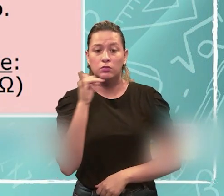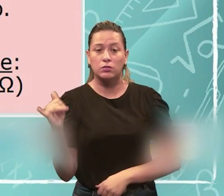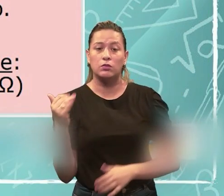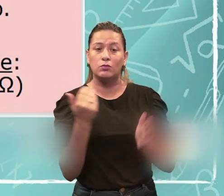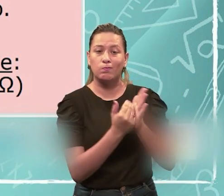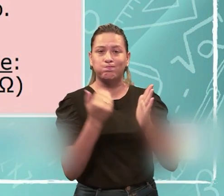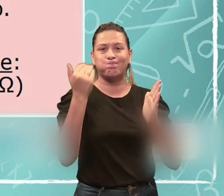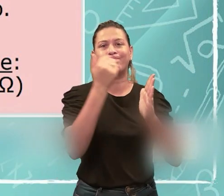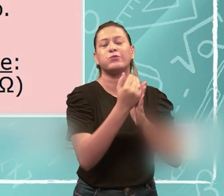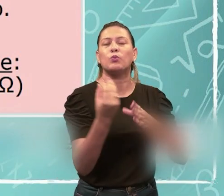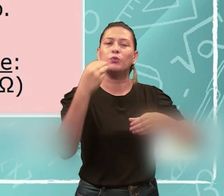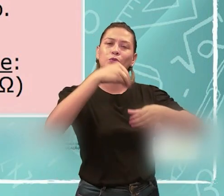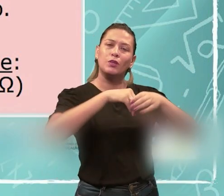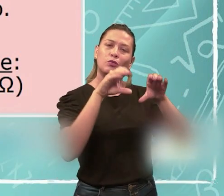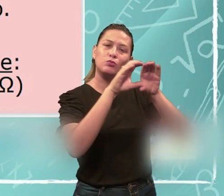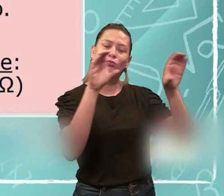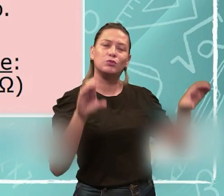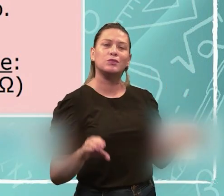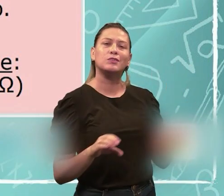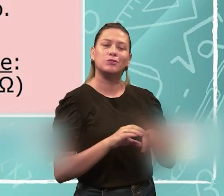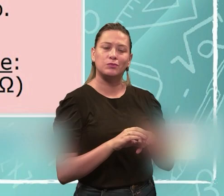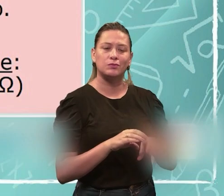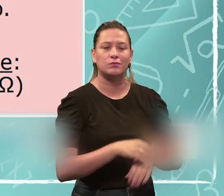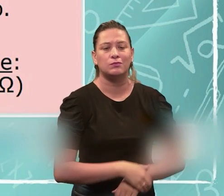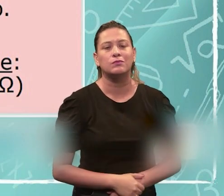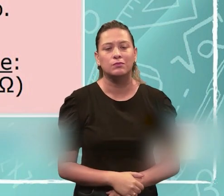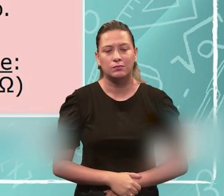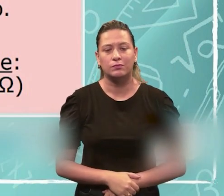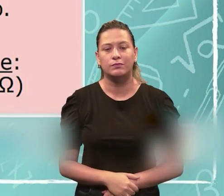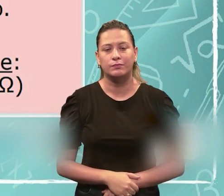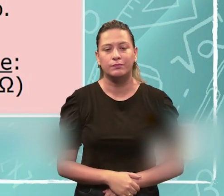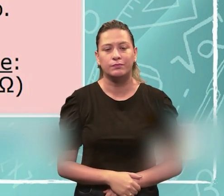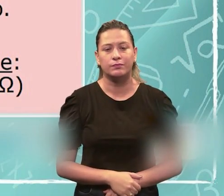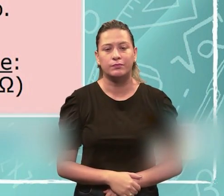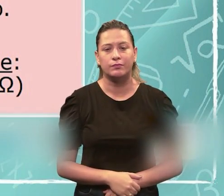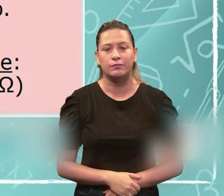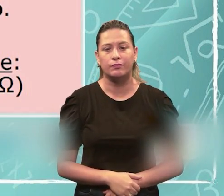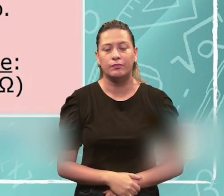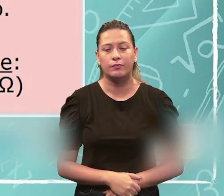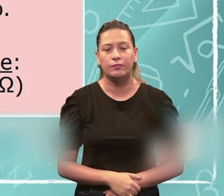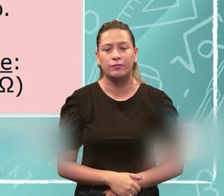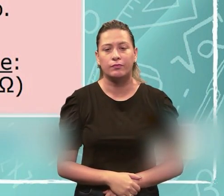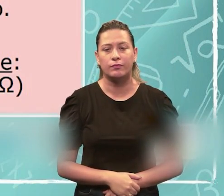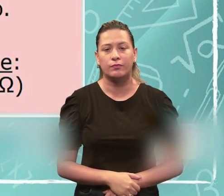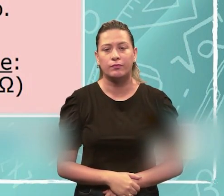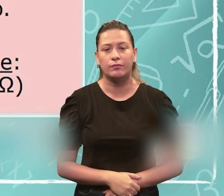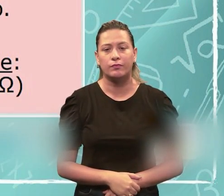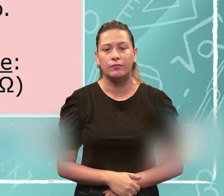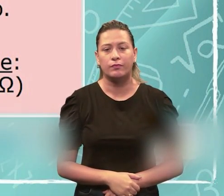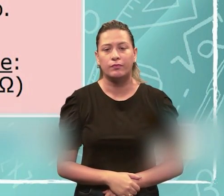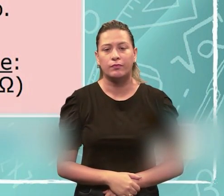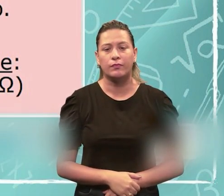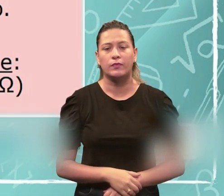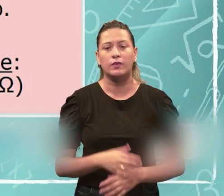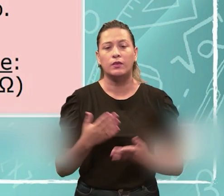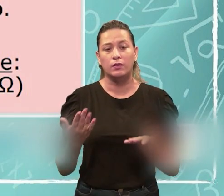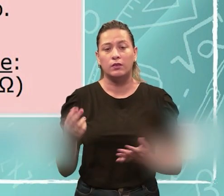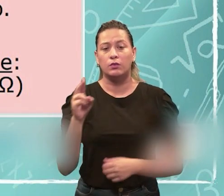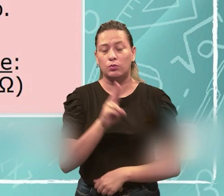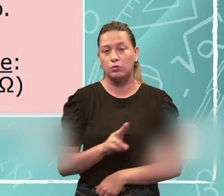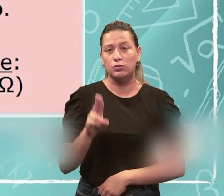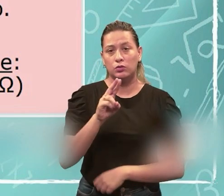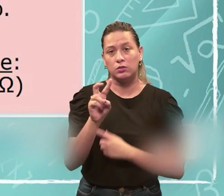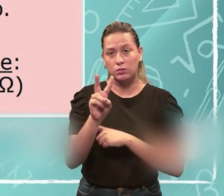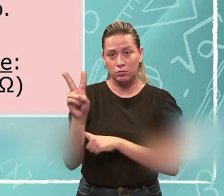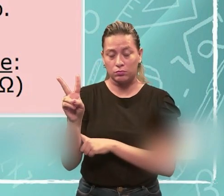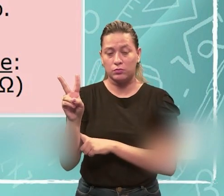potencial em um circuito, é a energia potencial em um circuito, a tensão, e ela, a unidade medida, é em volts,